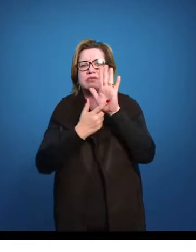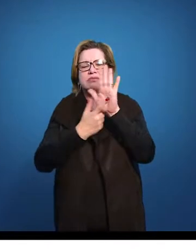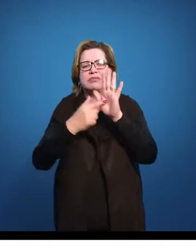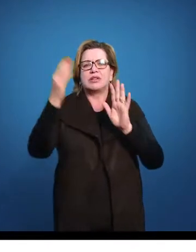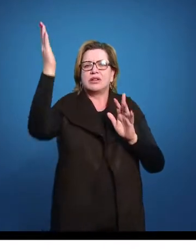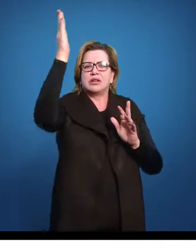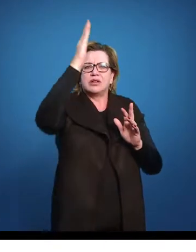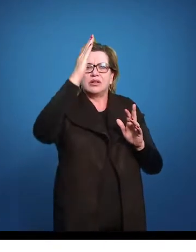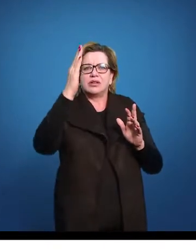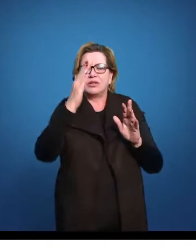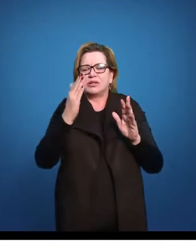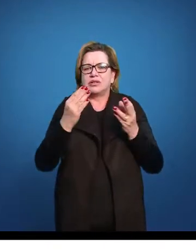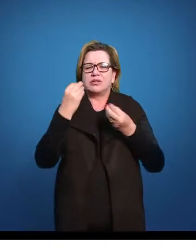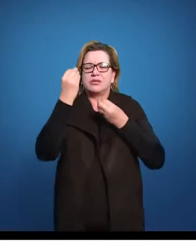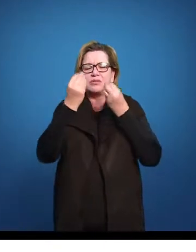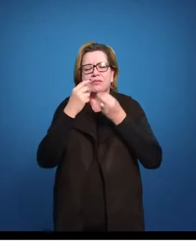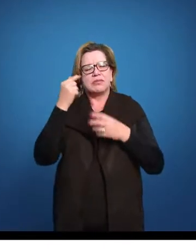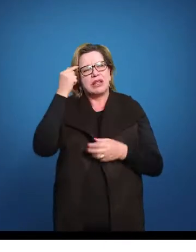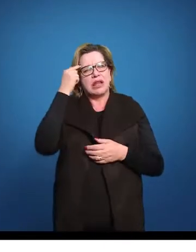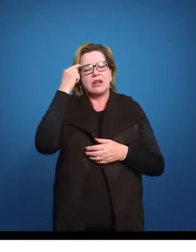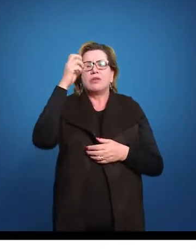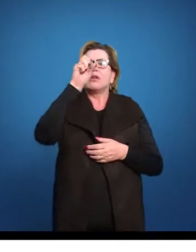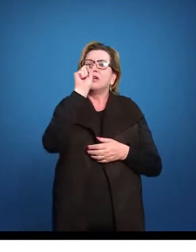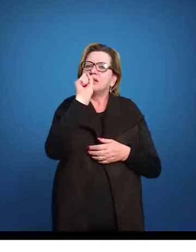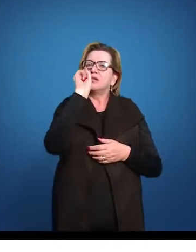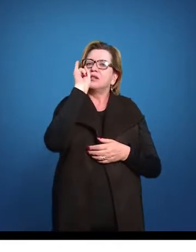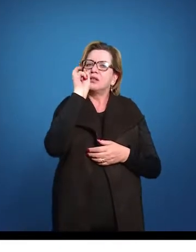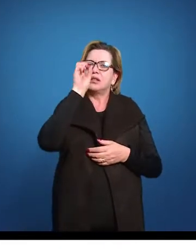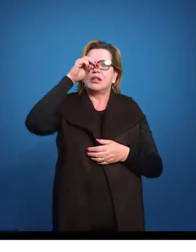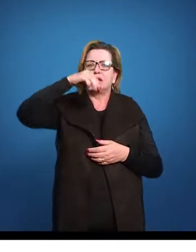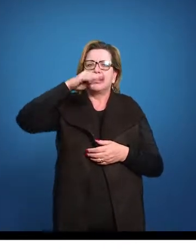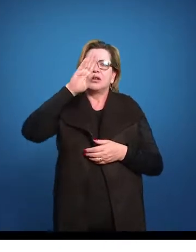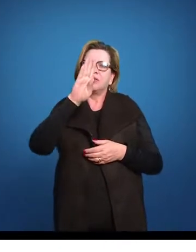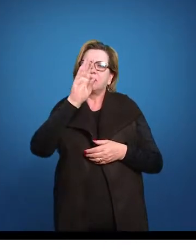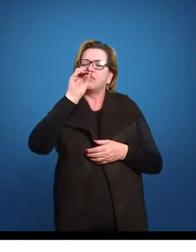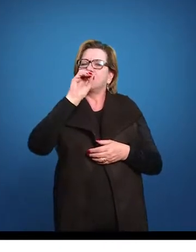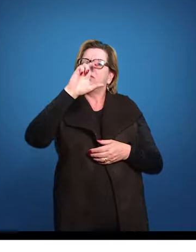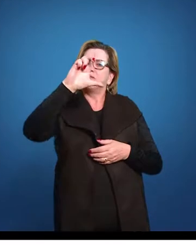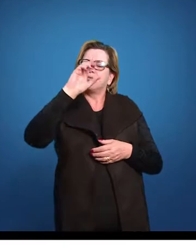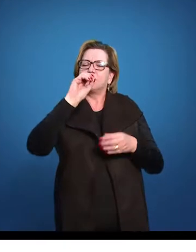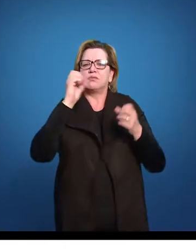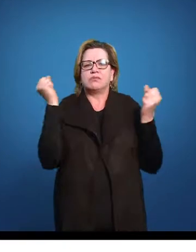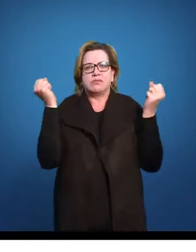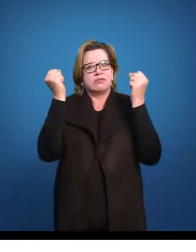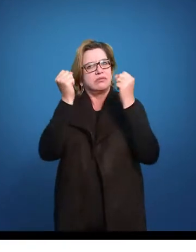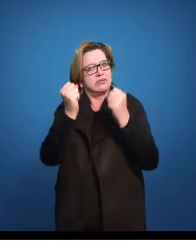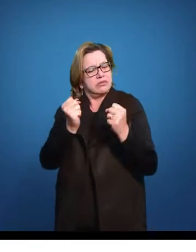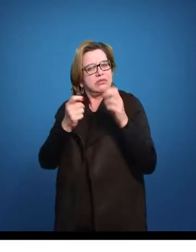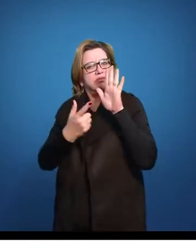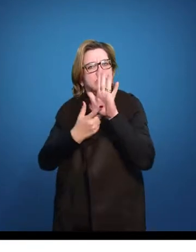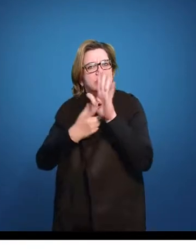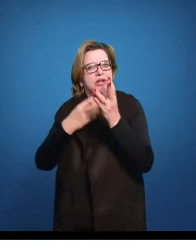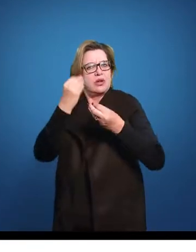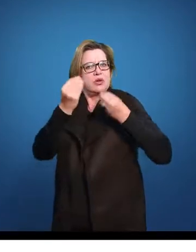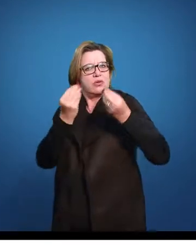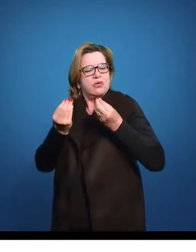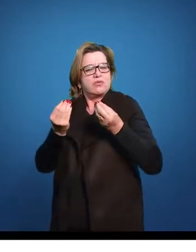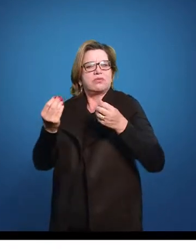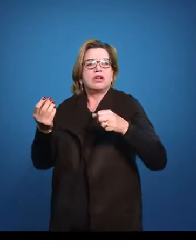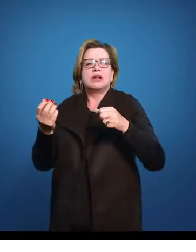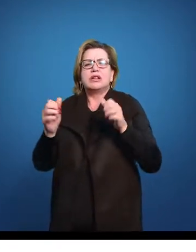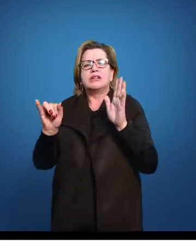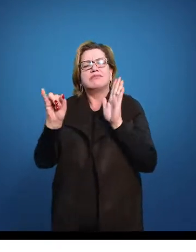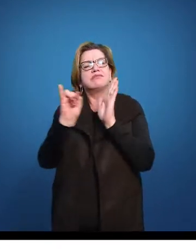Brasil na questão de símbolos. A gente pensar em símbolos que pudessem formar essa nacionalidade, essa cultura, essa